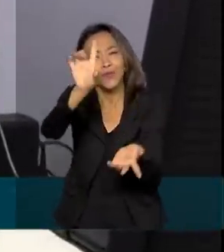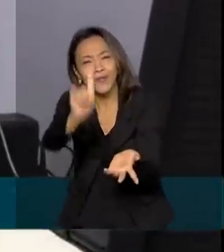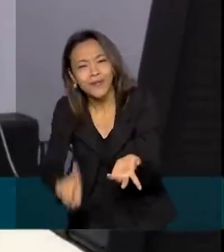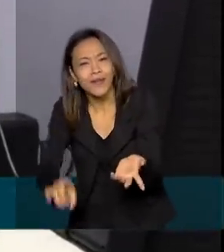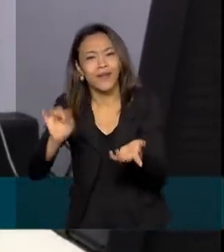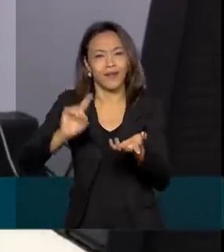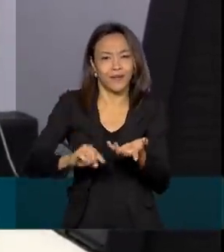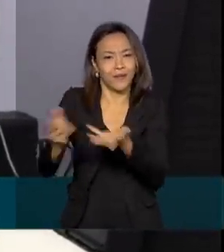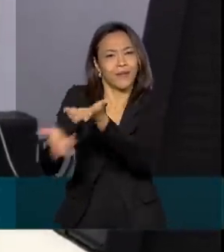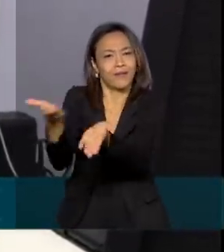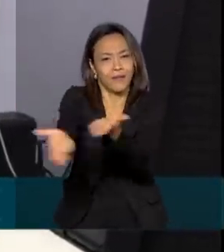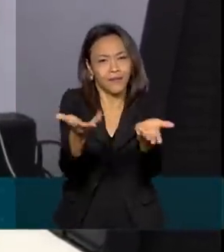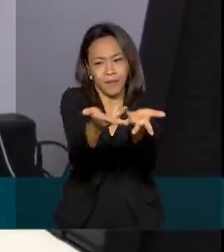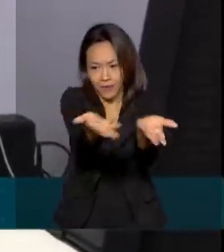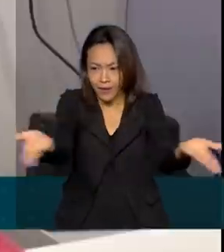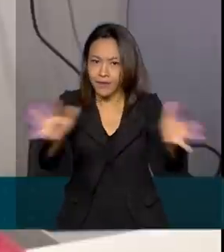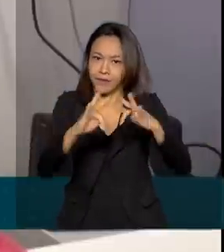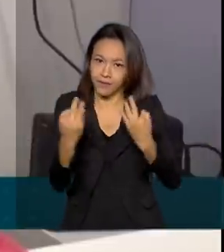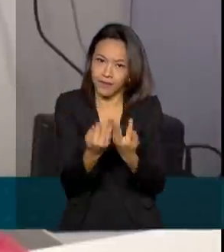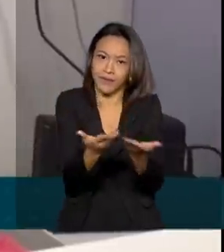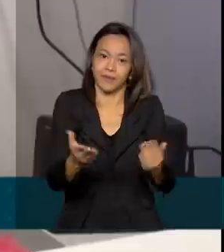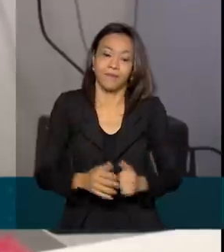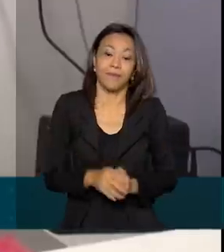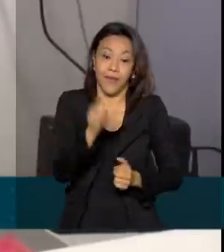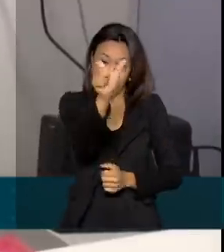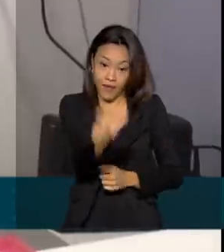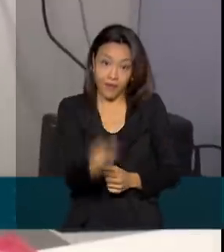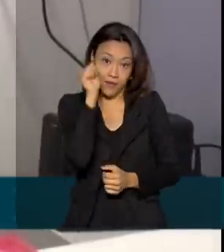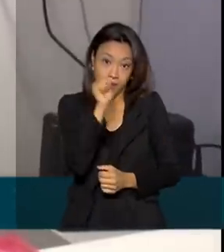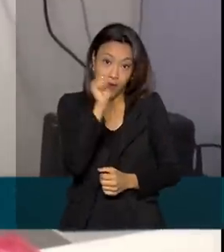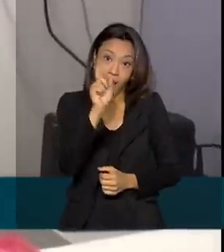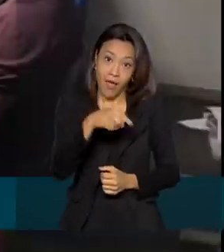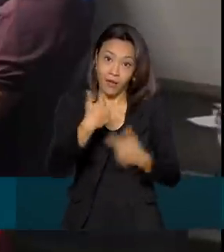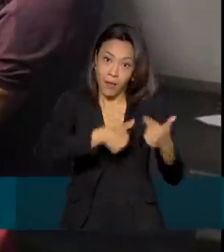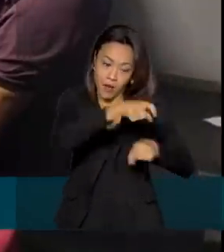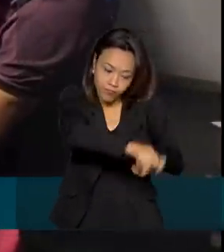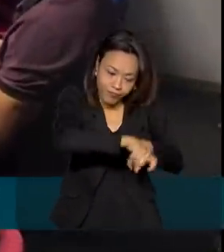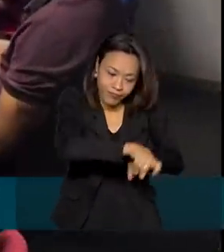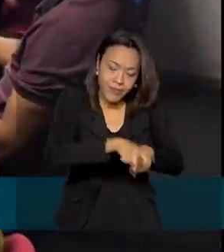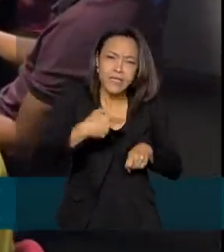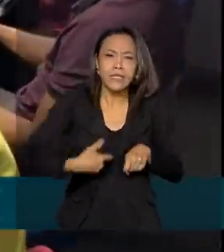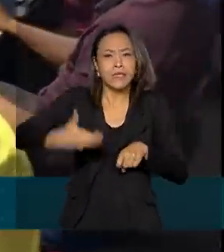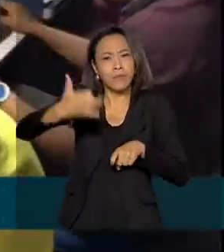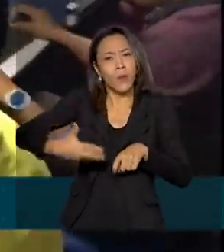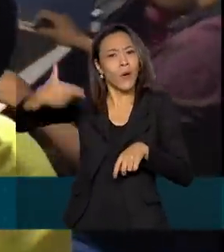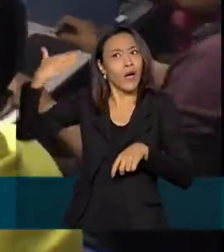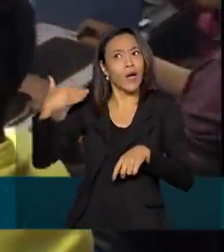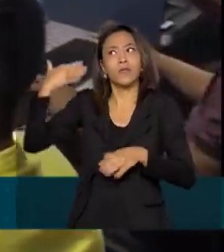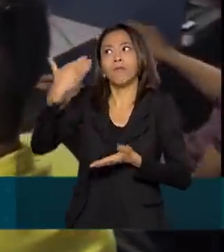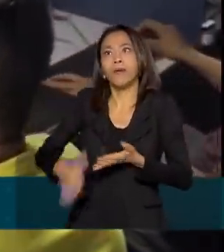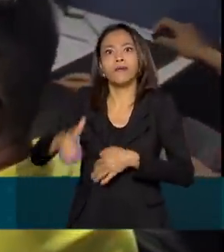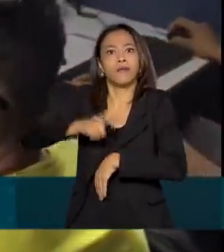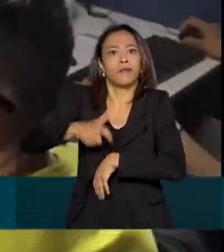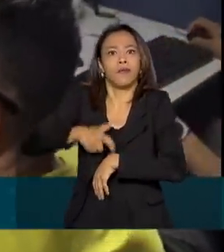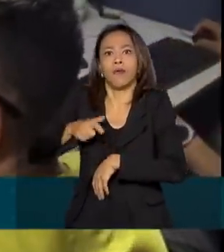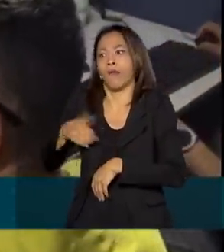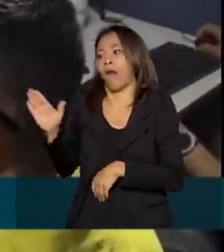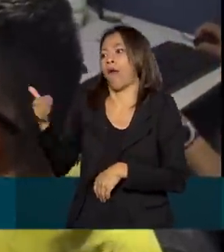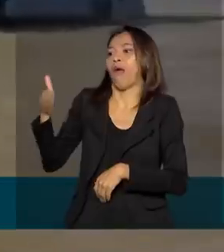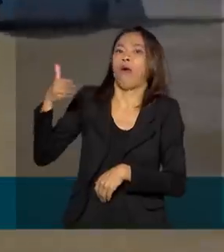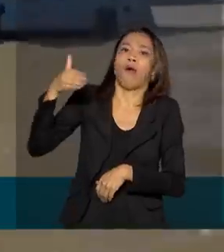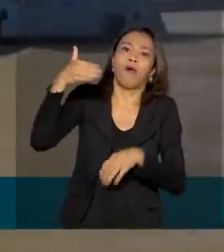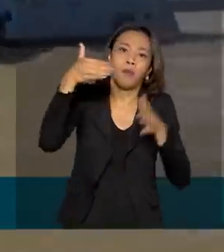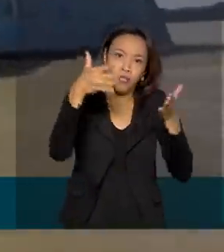e todas essas ações a essas comunidades. A Alana dos Santos, agricultora, conta que antes perdia vários dias para chegar a uma